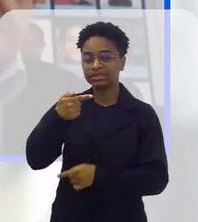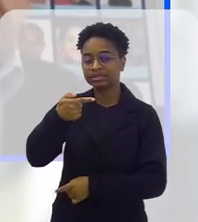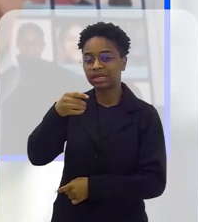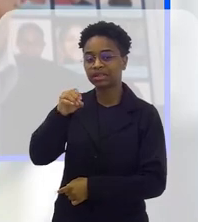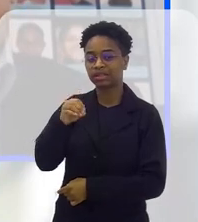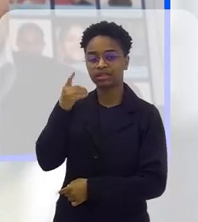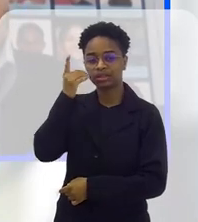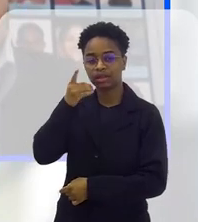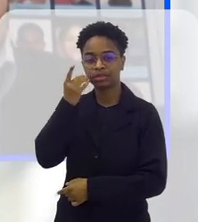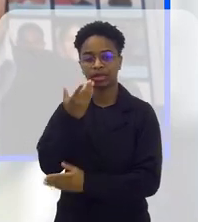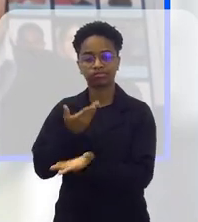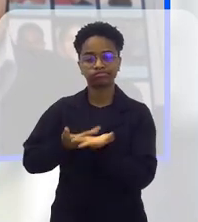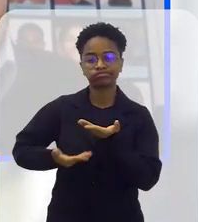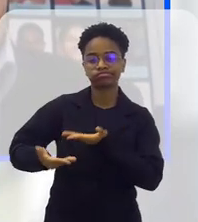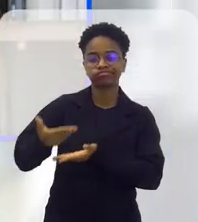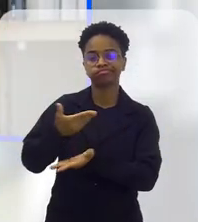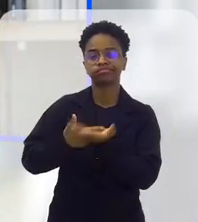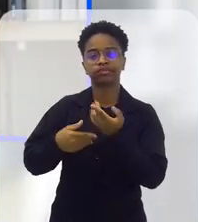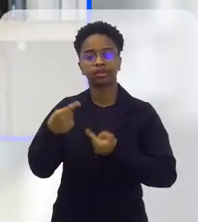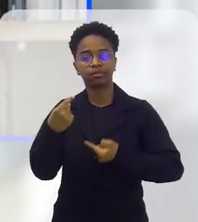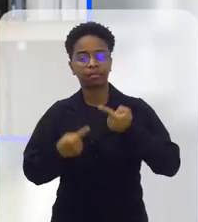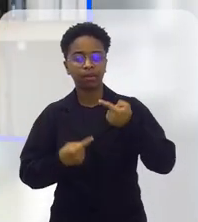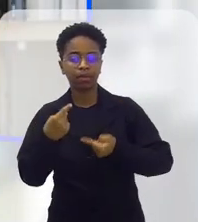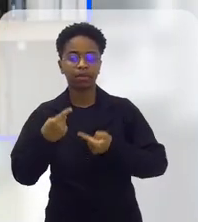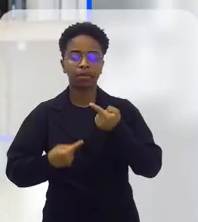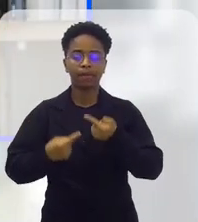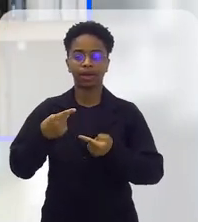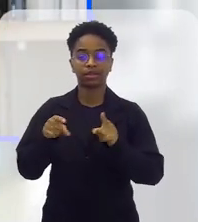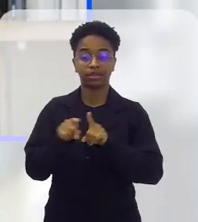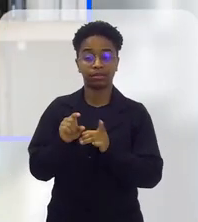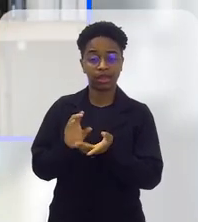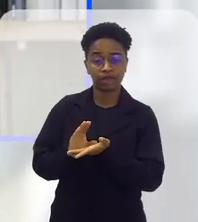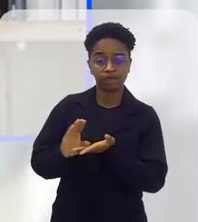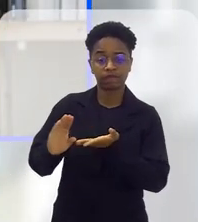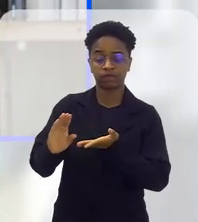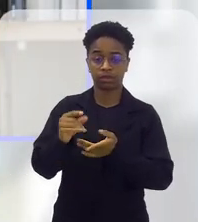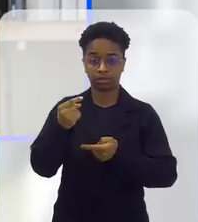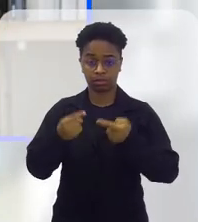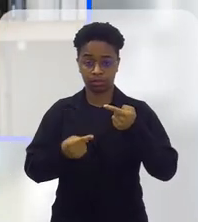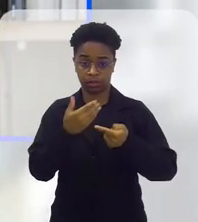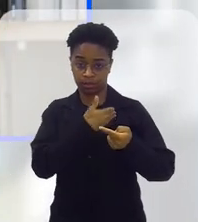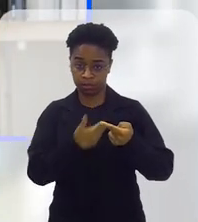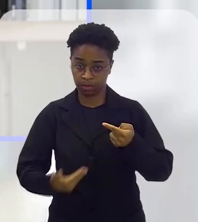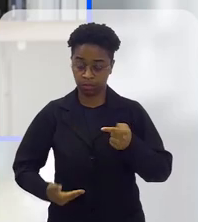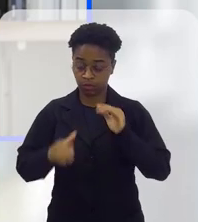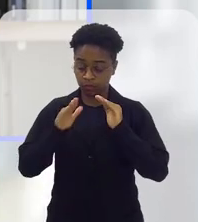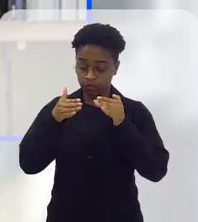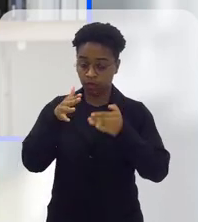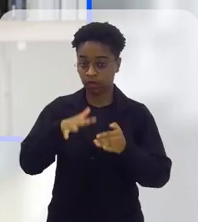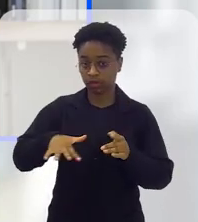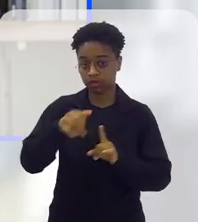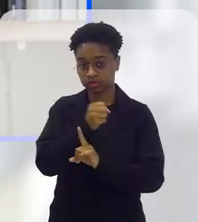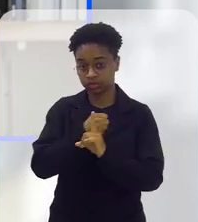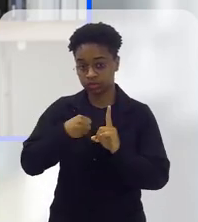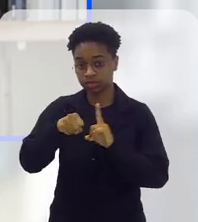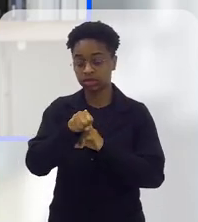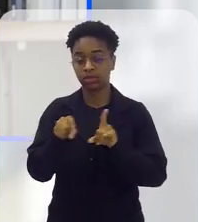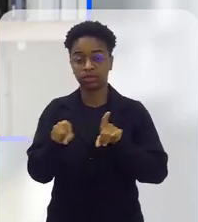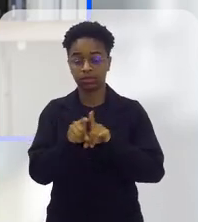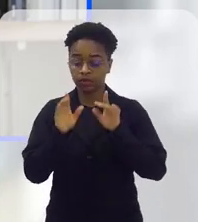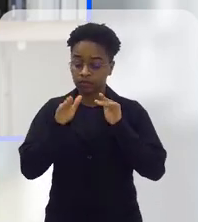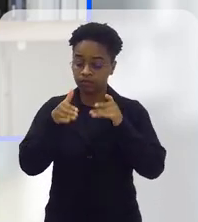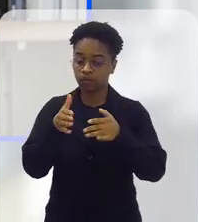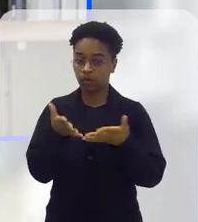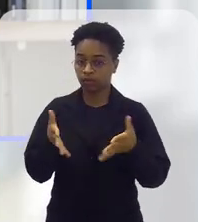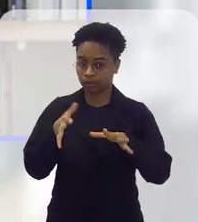envolvidos nesse diálogo, nesse investimento de políticas públicas voltadas para o social, voltadas para